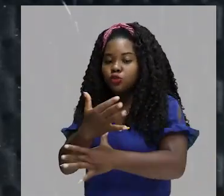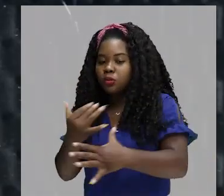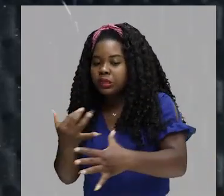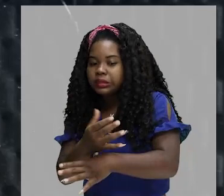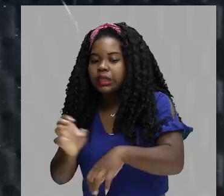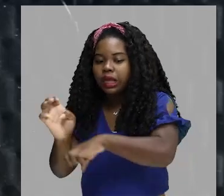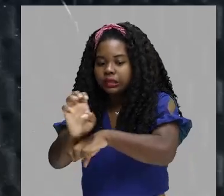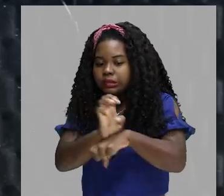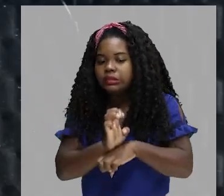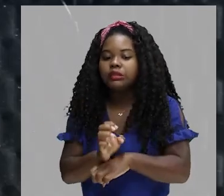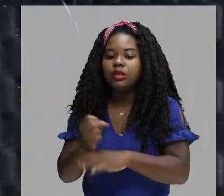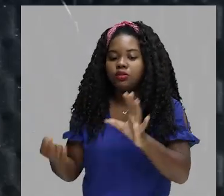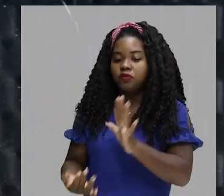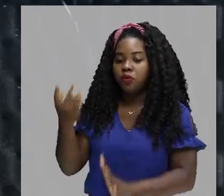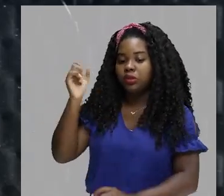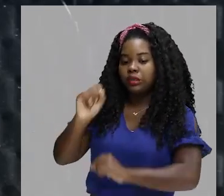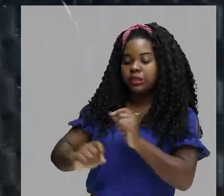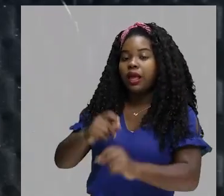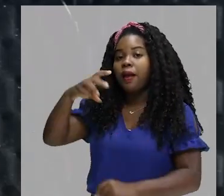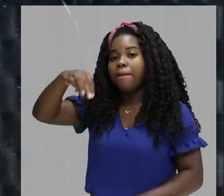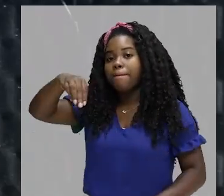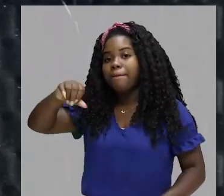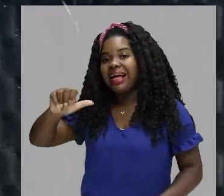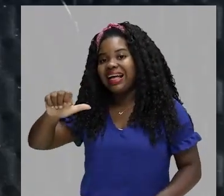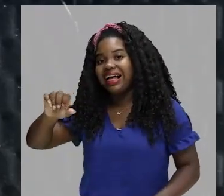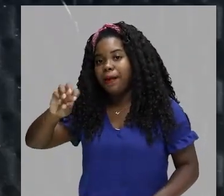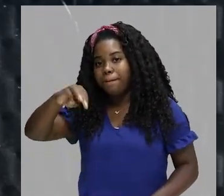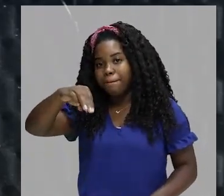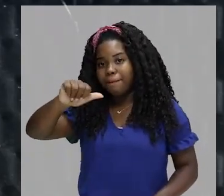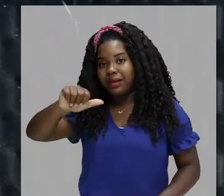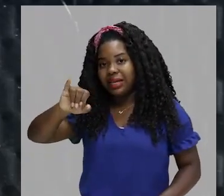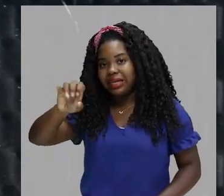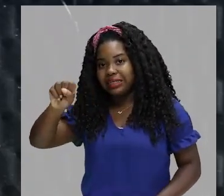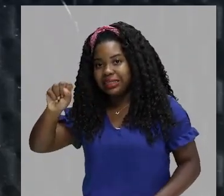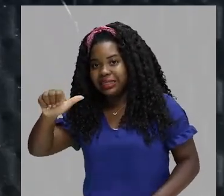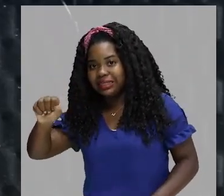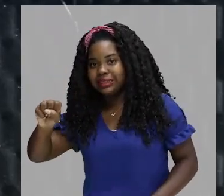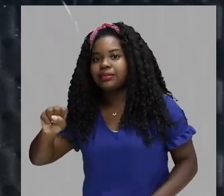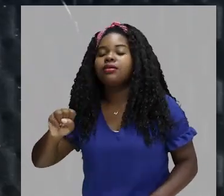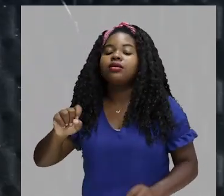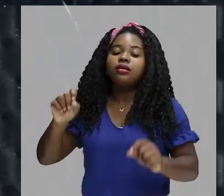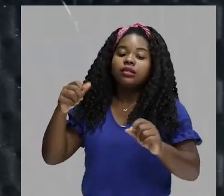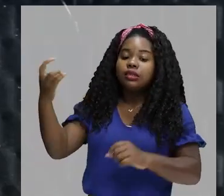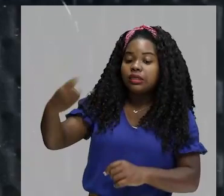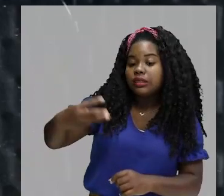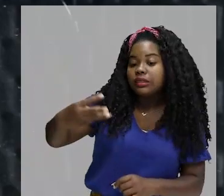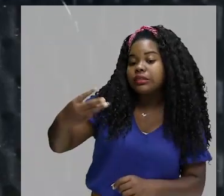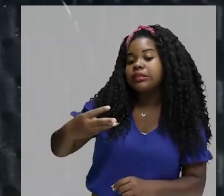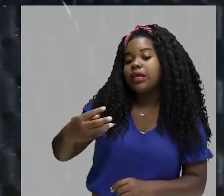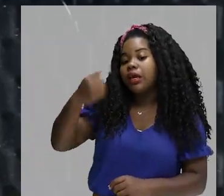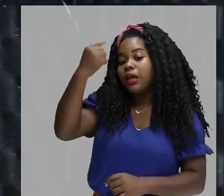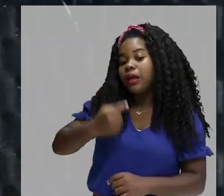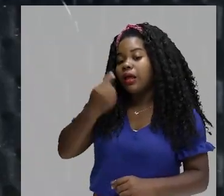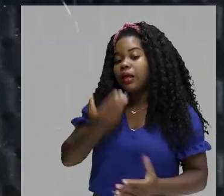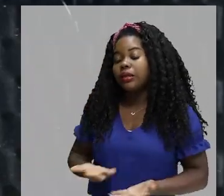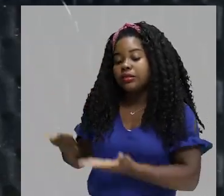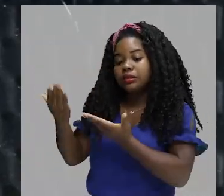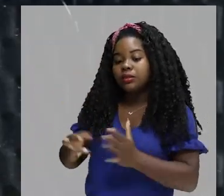-estados que foi fundada pelos maias. E a terceira imagem, nós temos uma